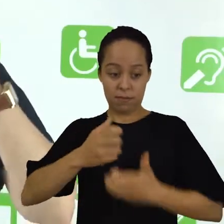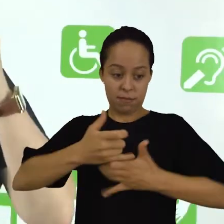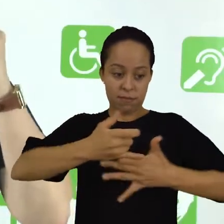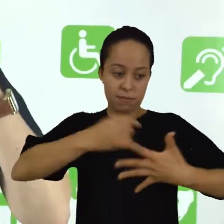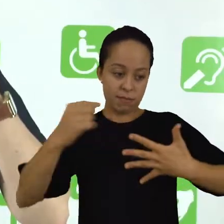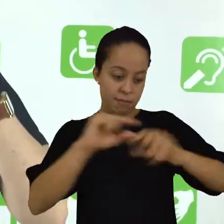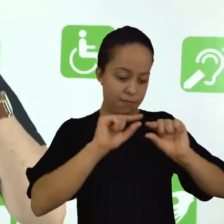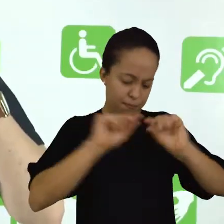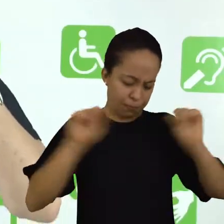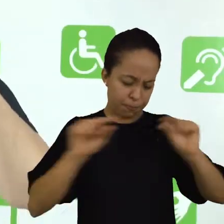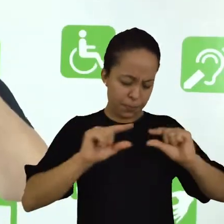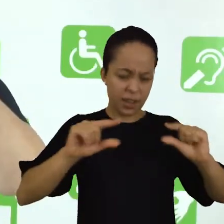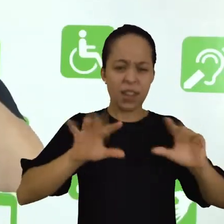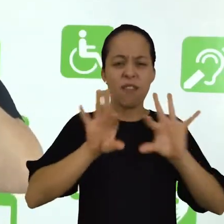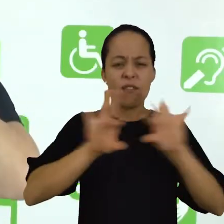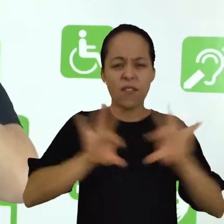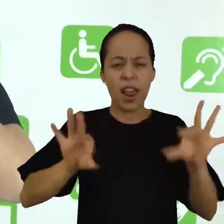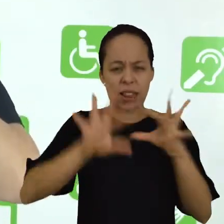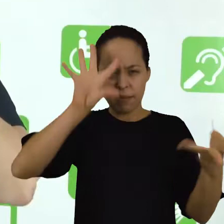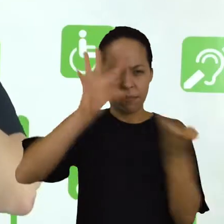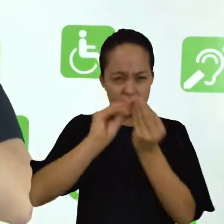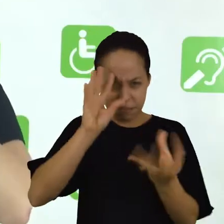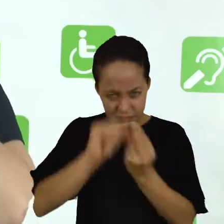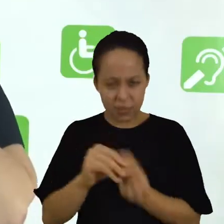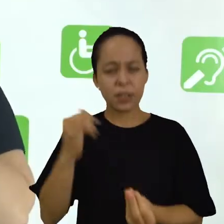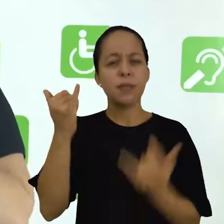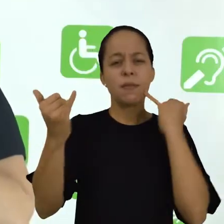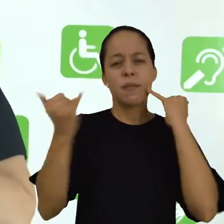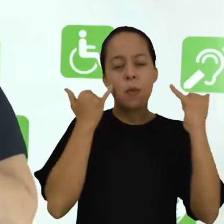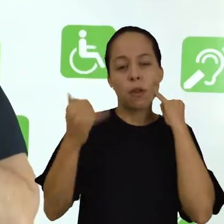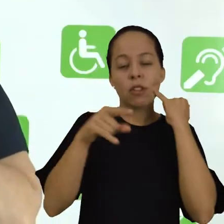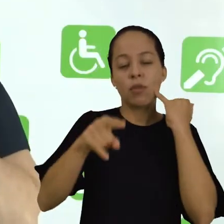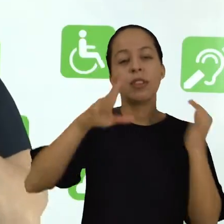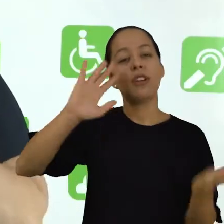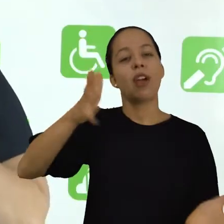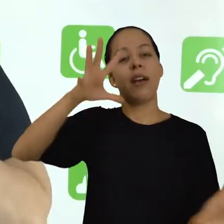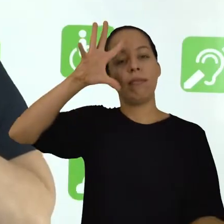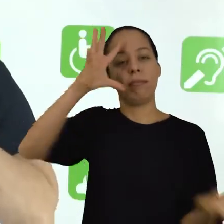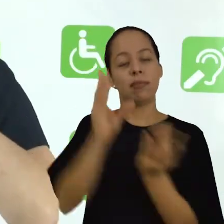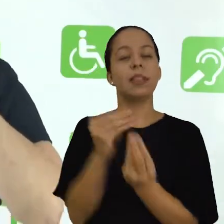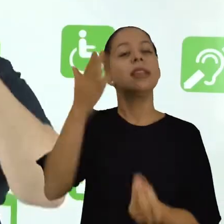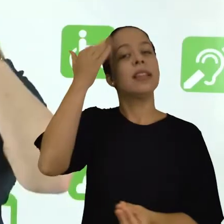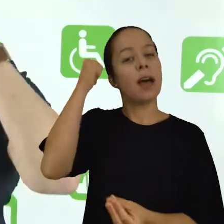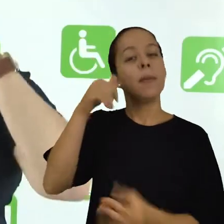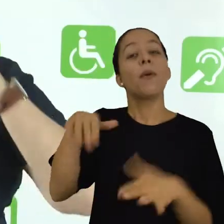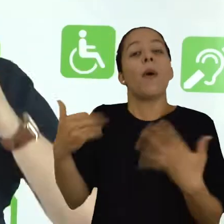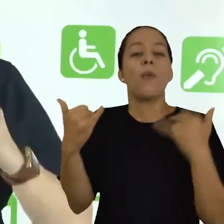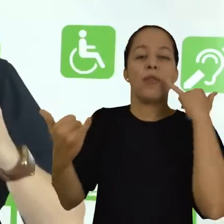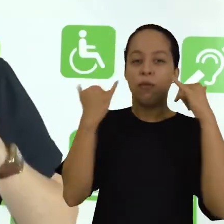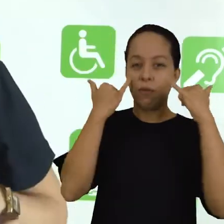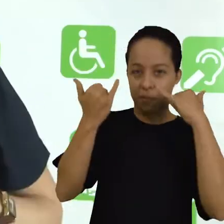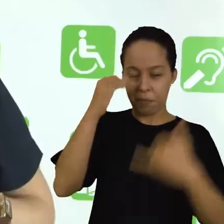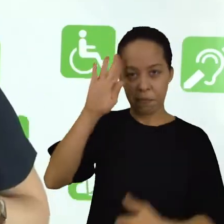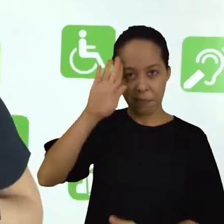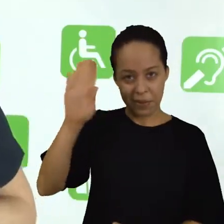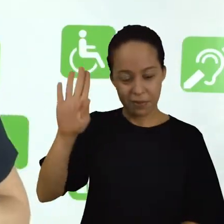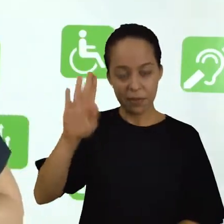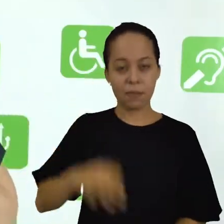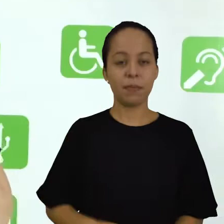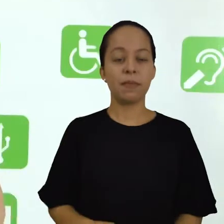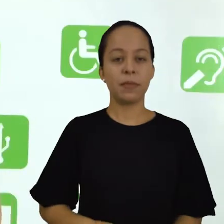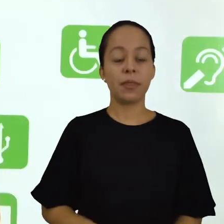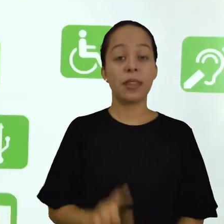constrói a informação porque você já registrou, você já aprendeu as informações principais.